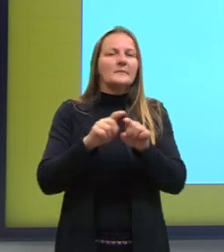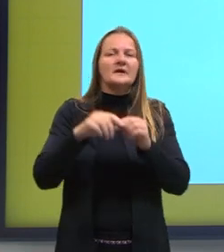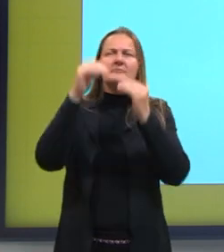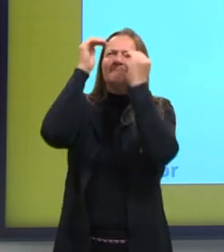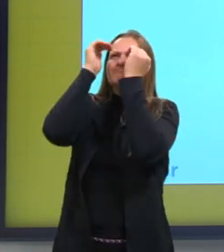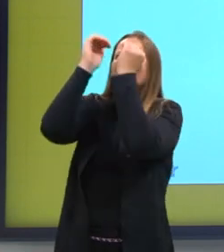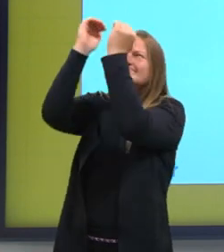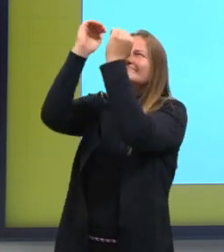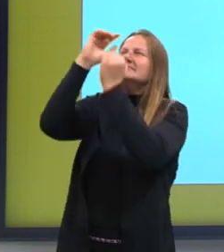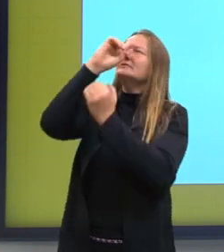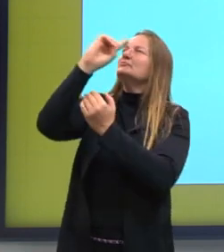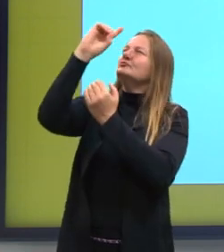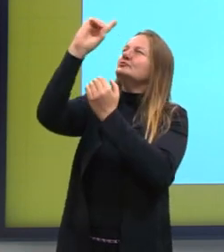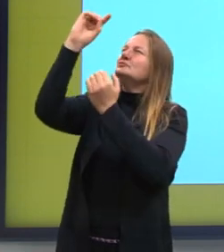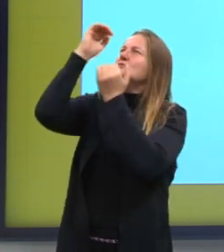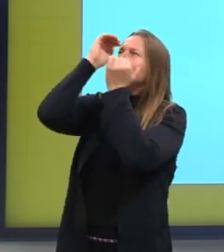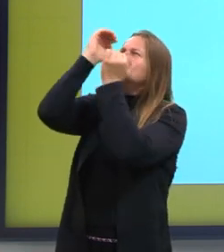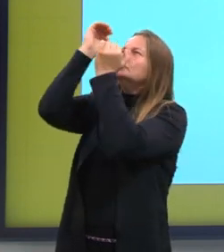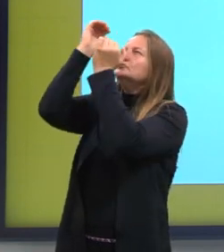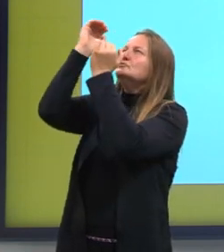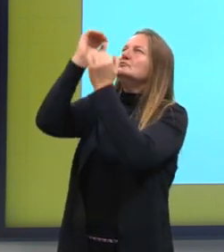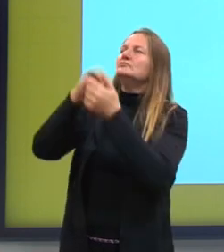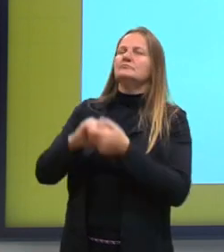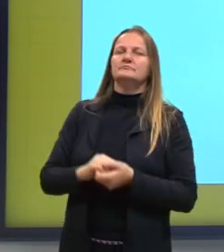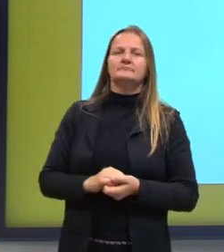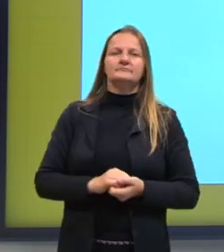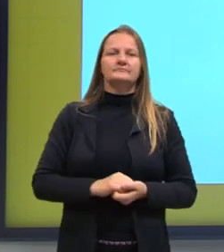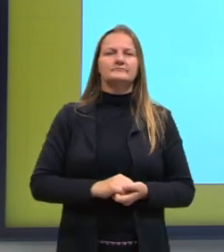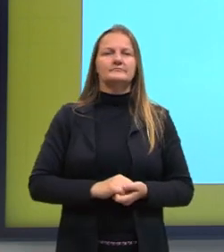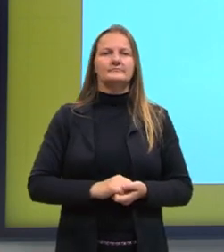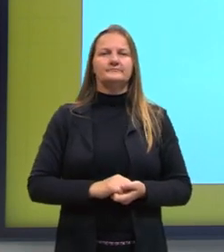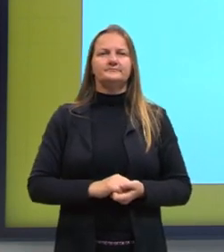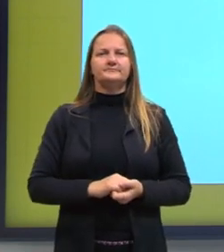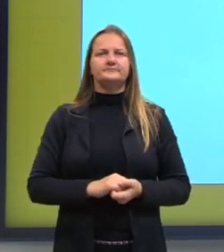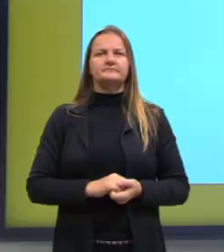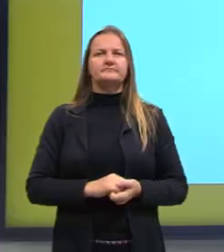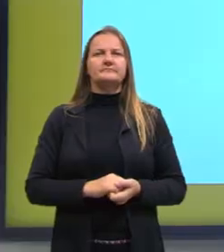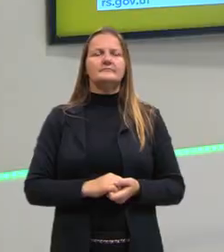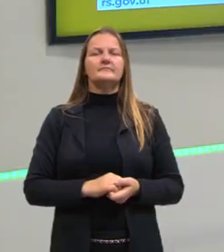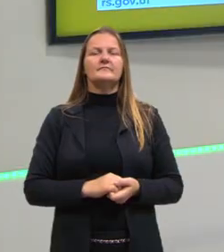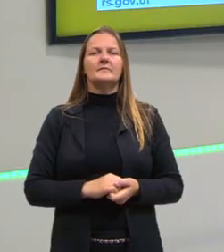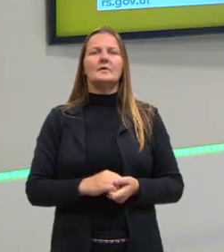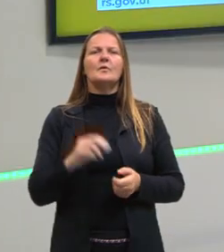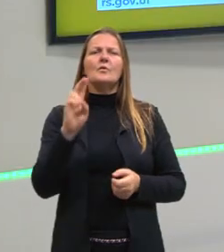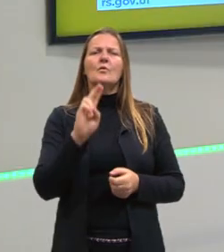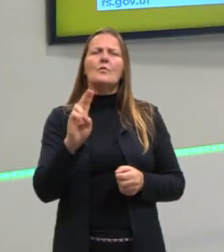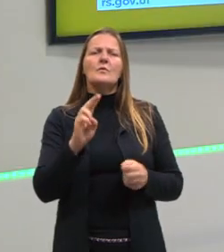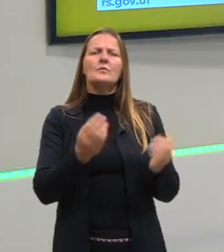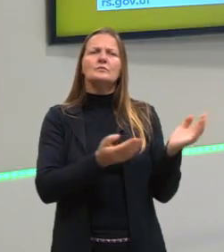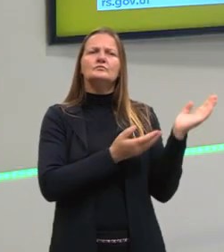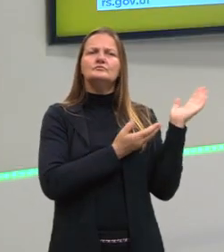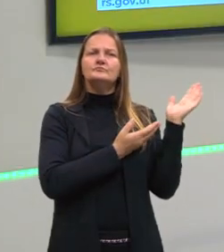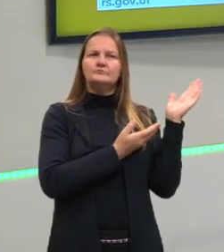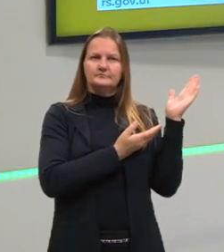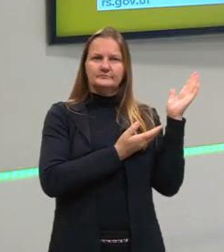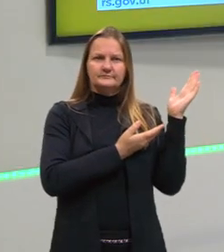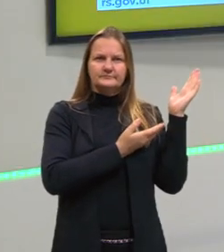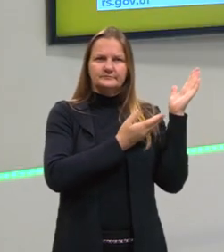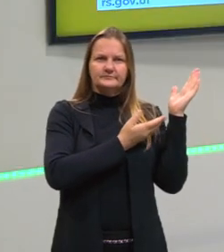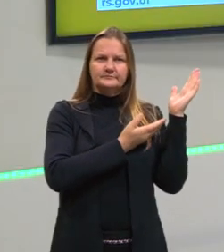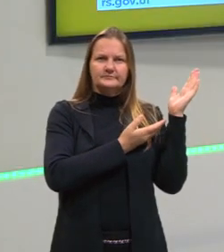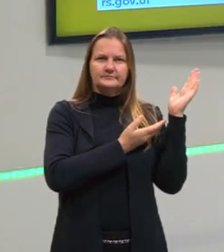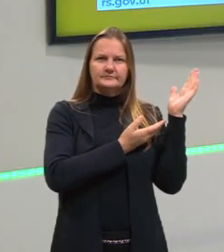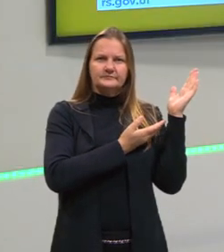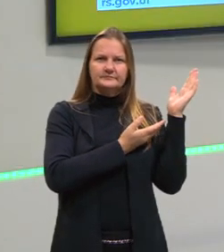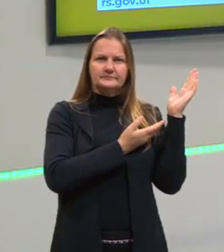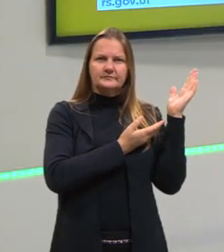etimologicamente ligadas à cultura. Olha só, a sua utilização. A gente utiliza de